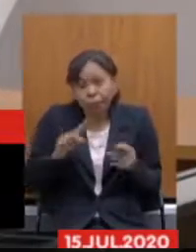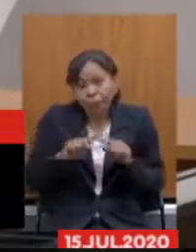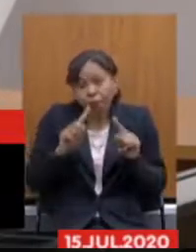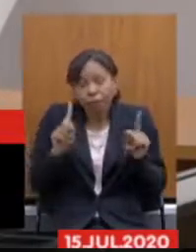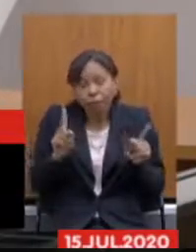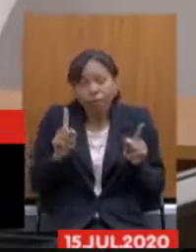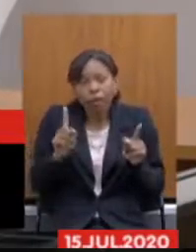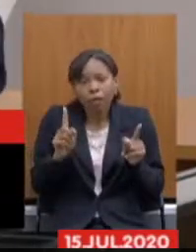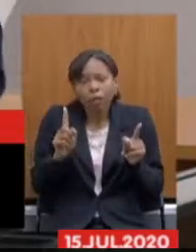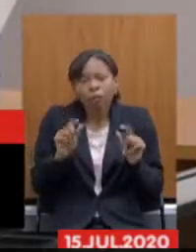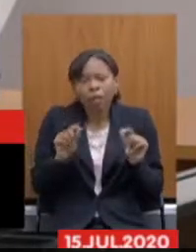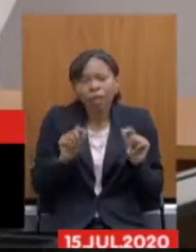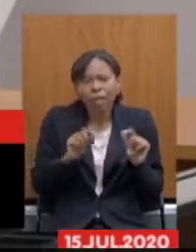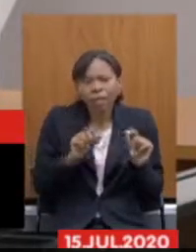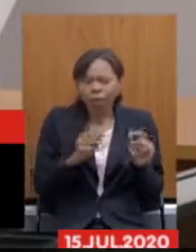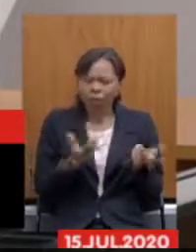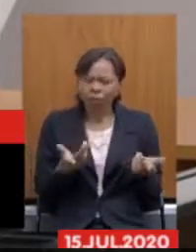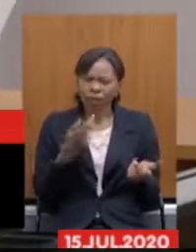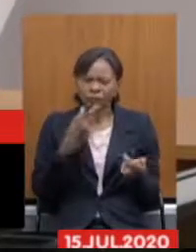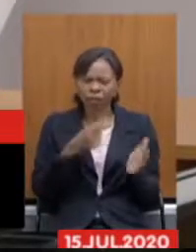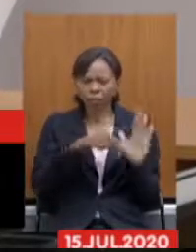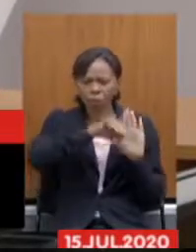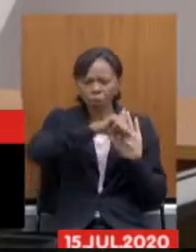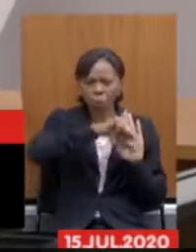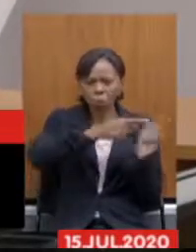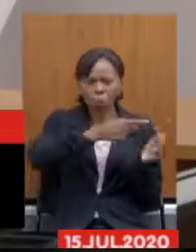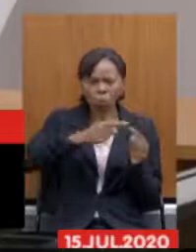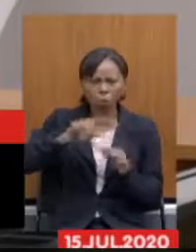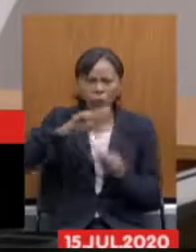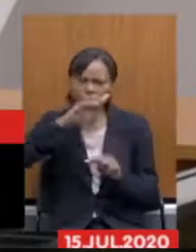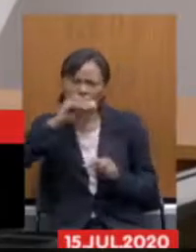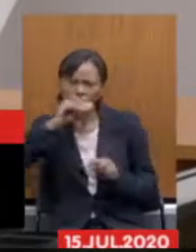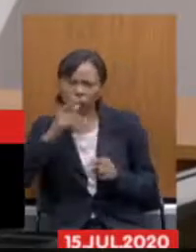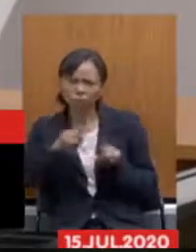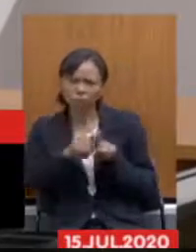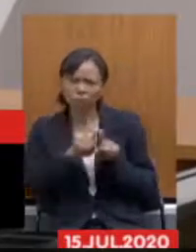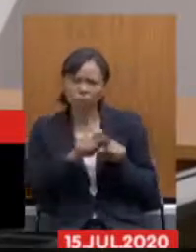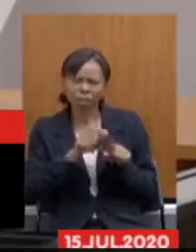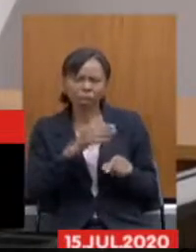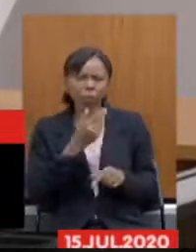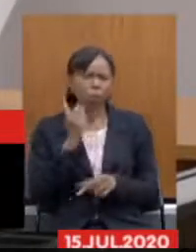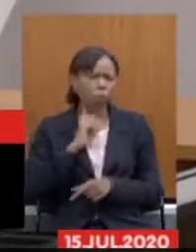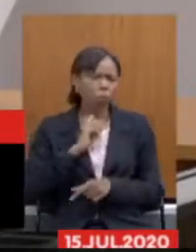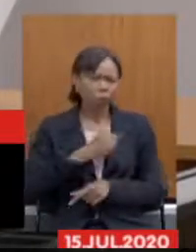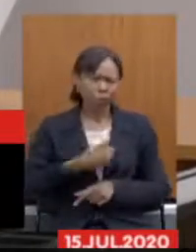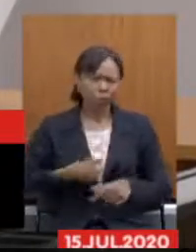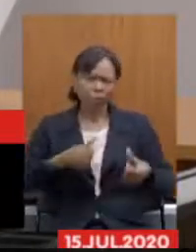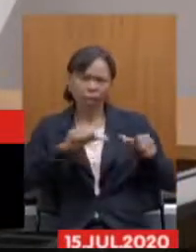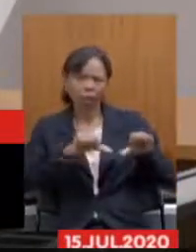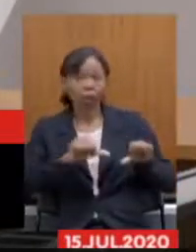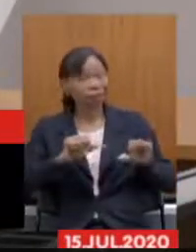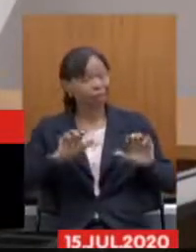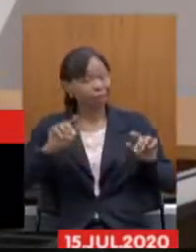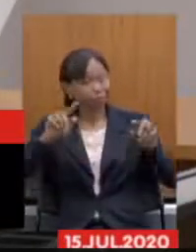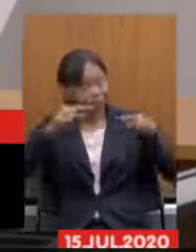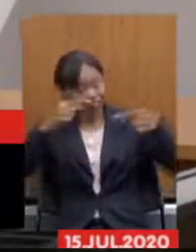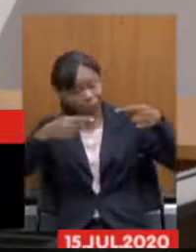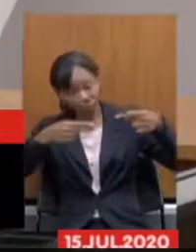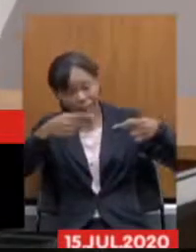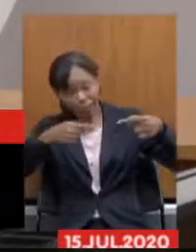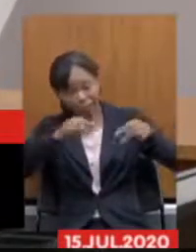criminaliza o servidor e se fala em precarizar o Estado o debate deveria ser outro na verdade o debate deveria ser sobre